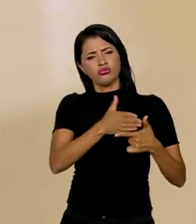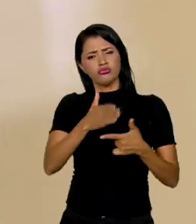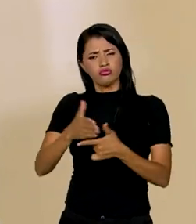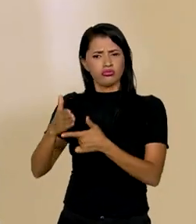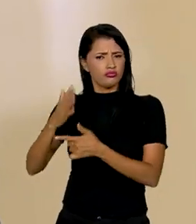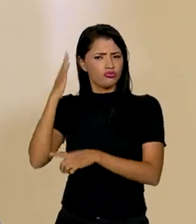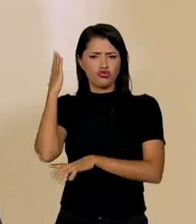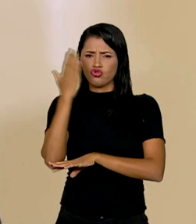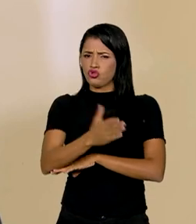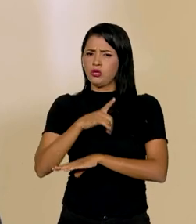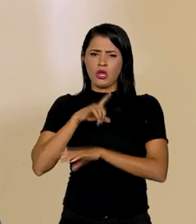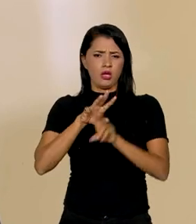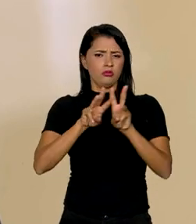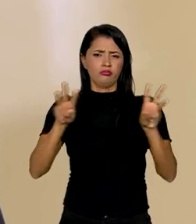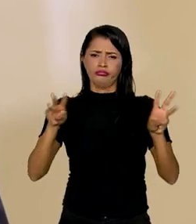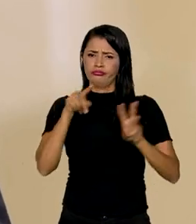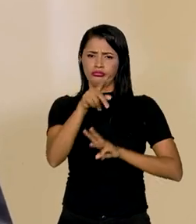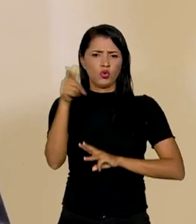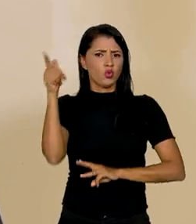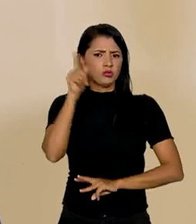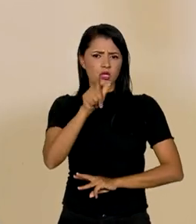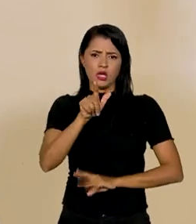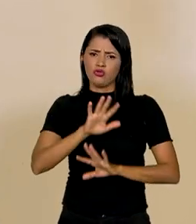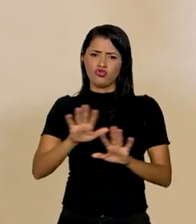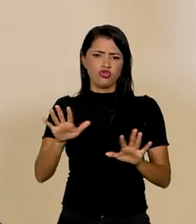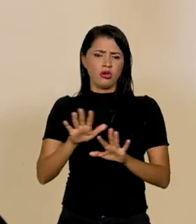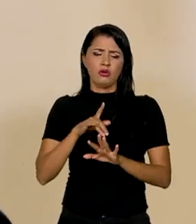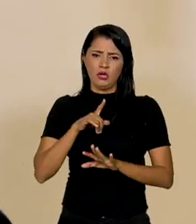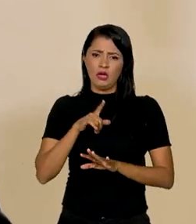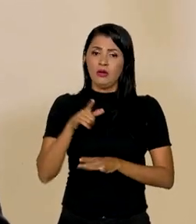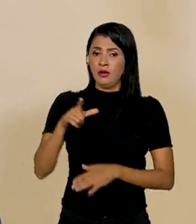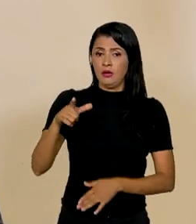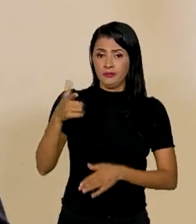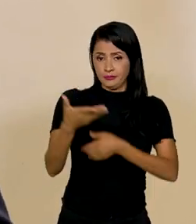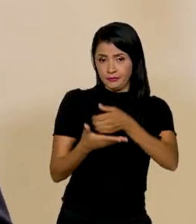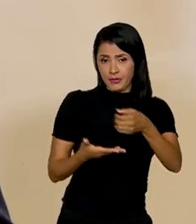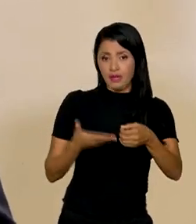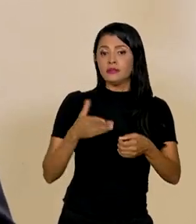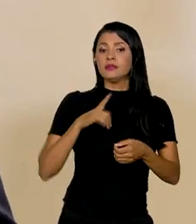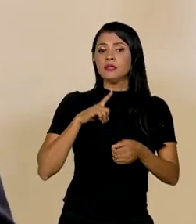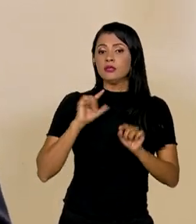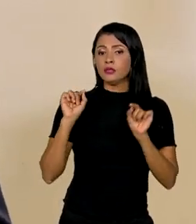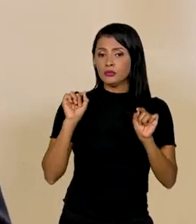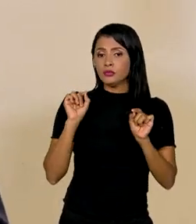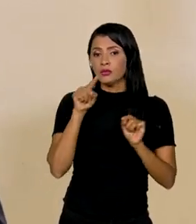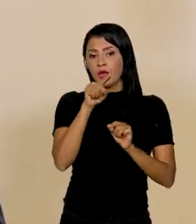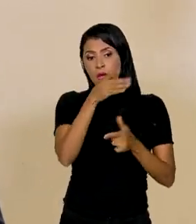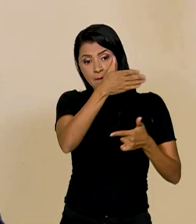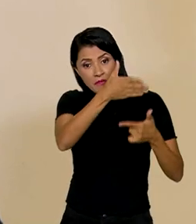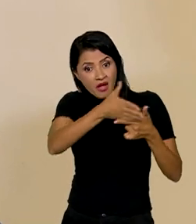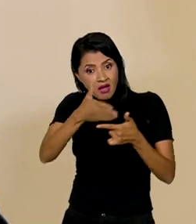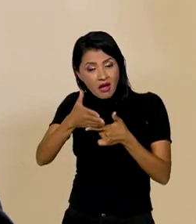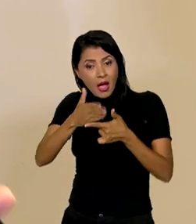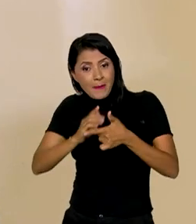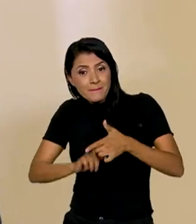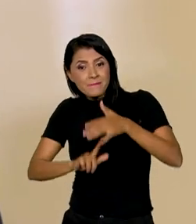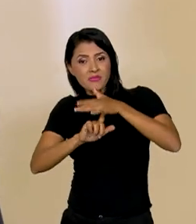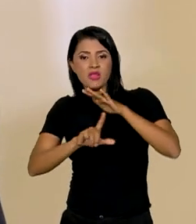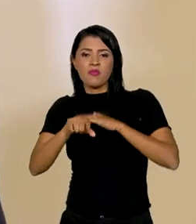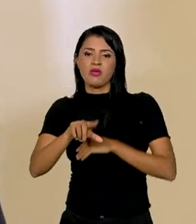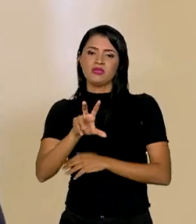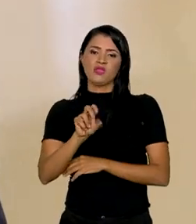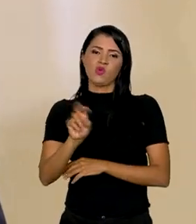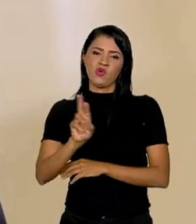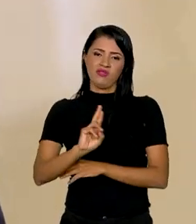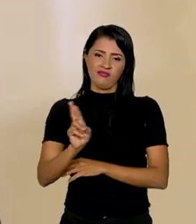automaticamente na plataforma, tendo como premissas que a prestação mínima é de 50